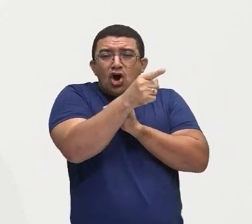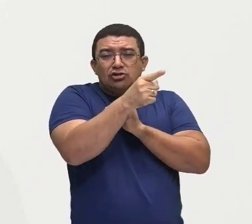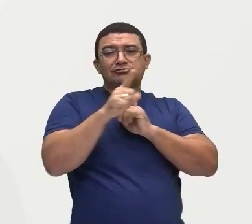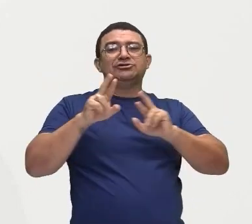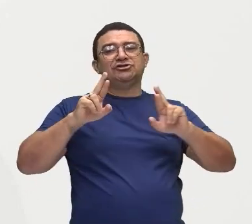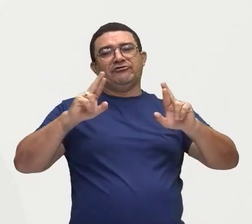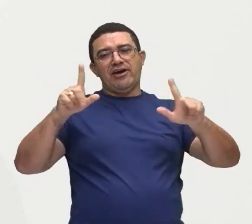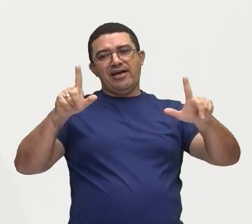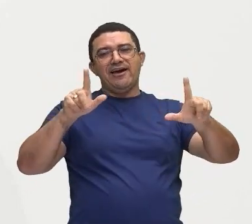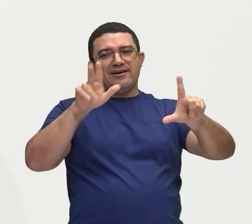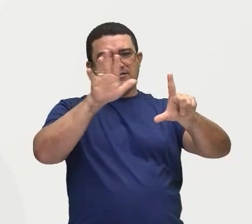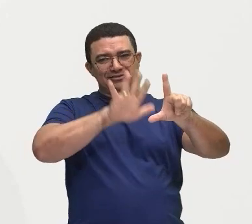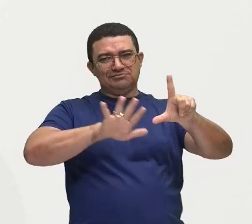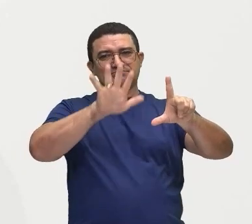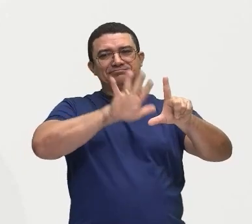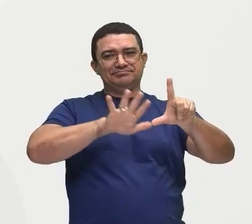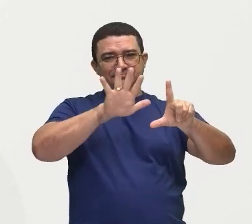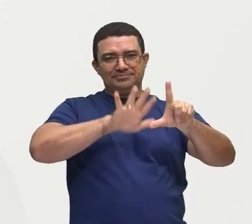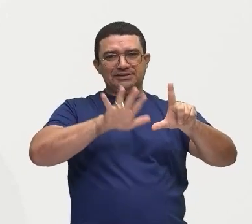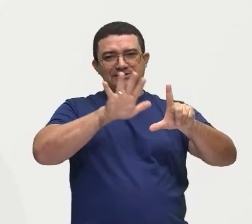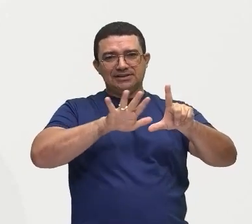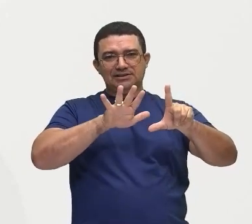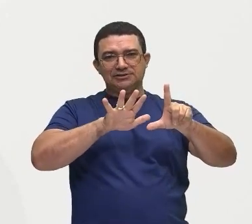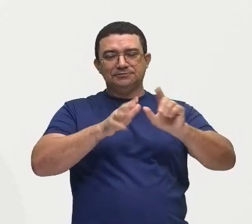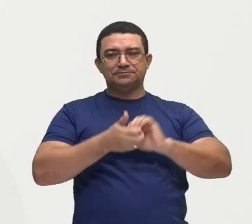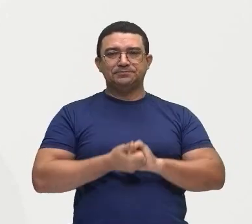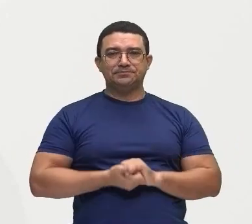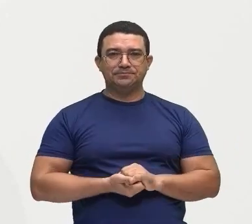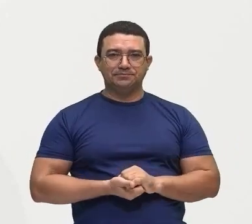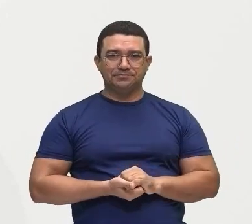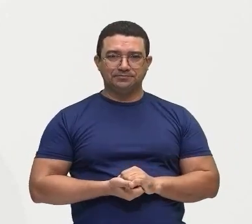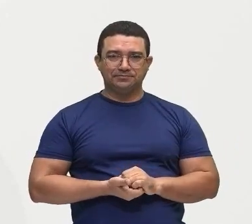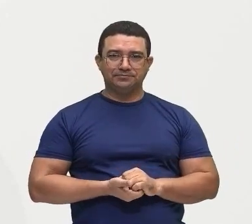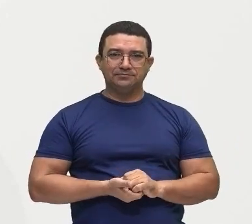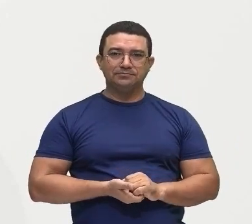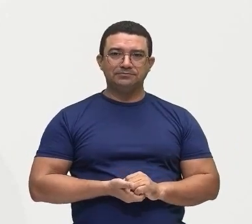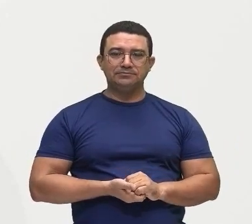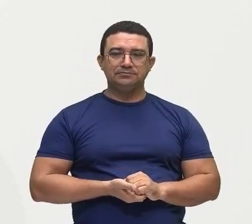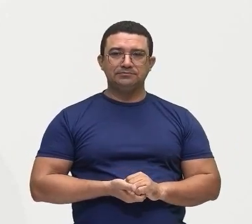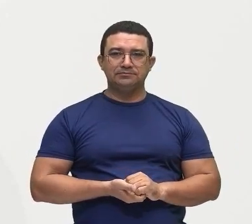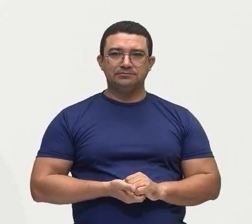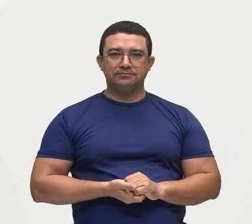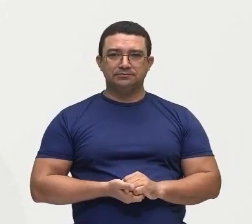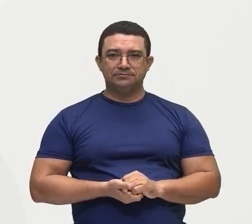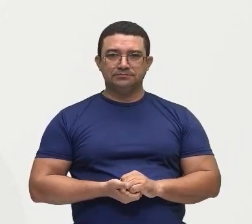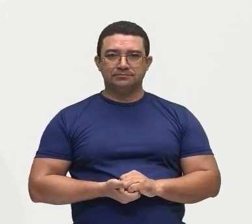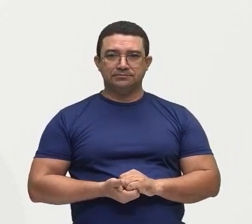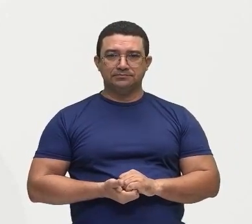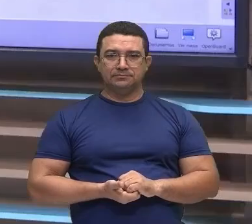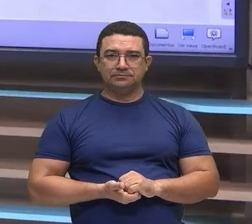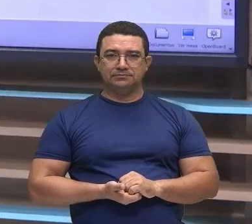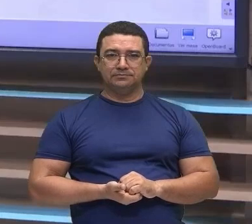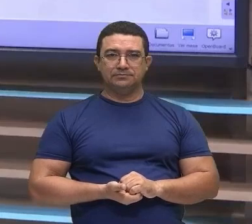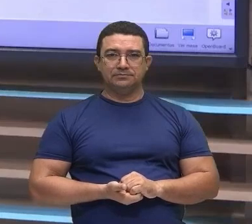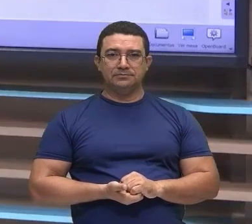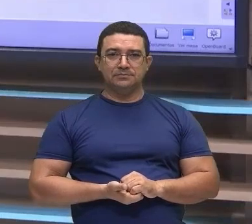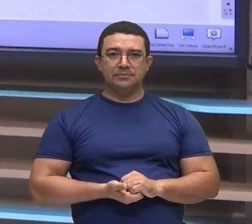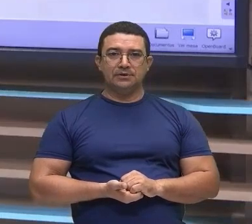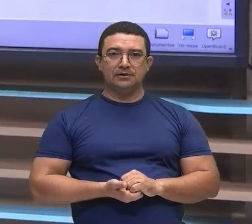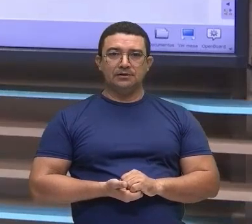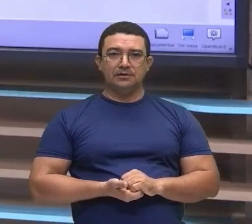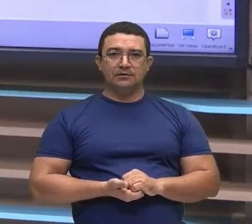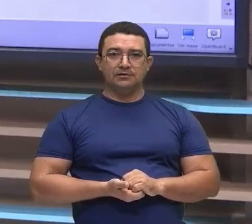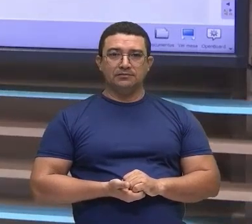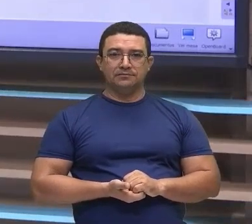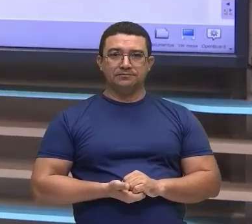Dentro dessas propriedades agrárias aí, nessas diferenças de latifúndio e minifúndio, tá bom? Só